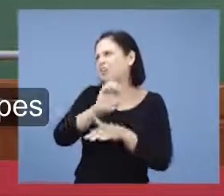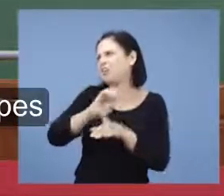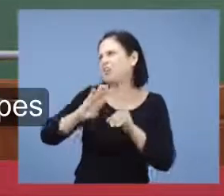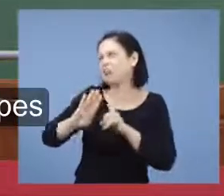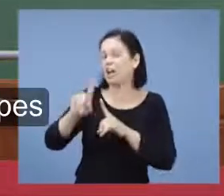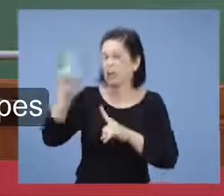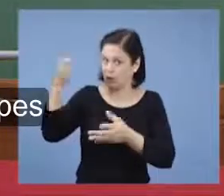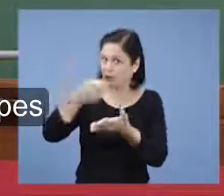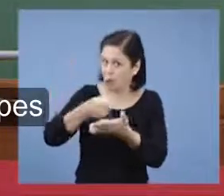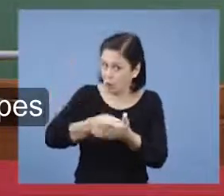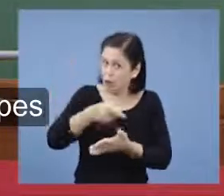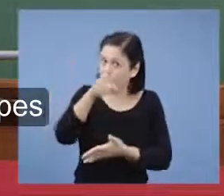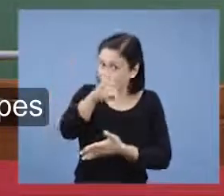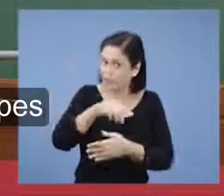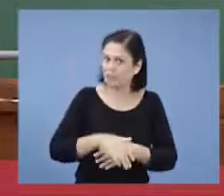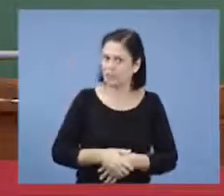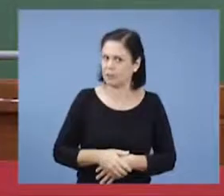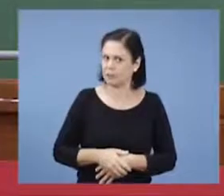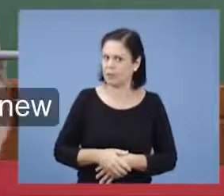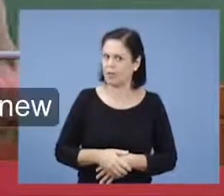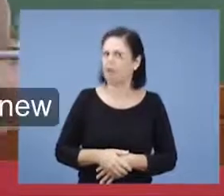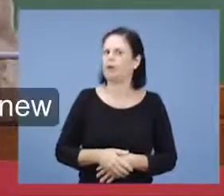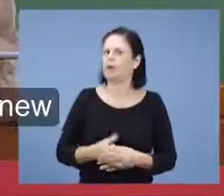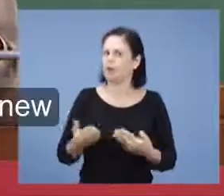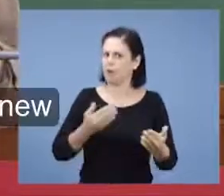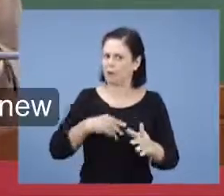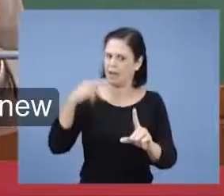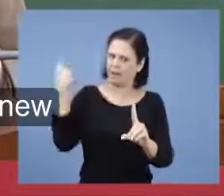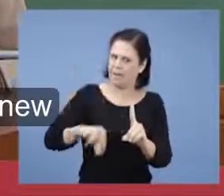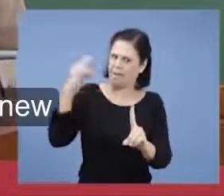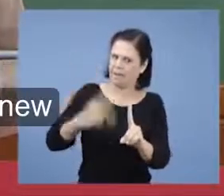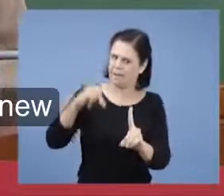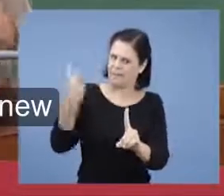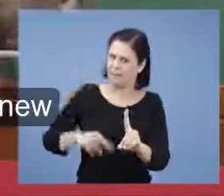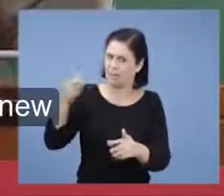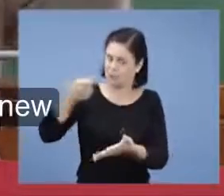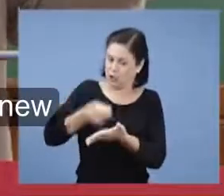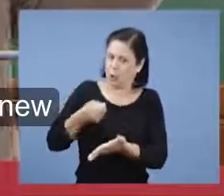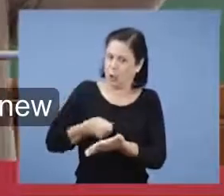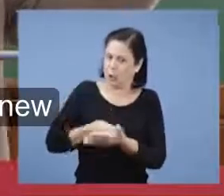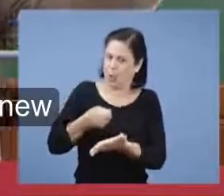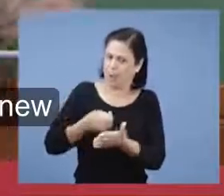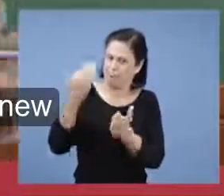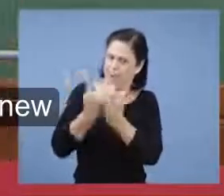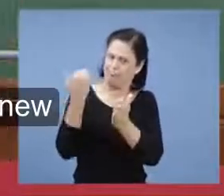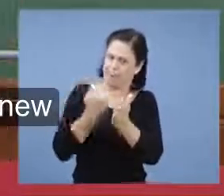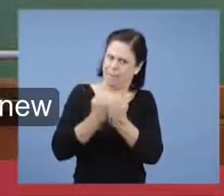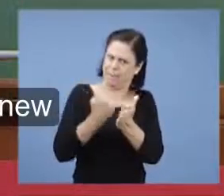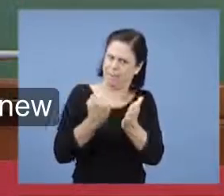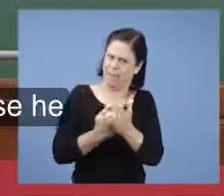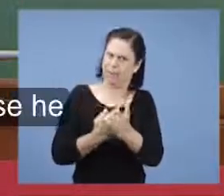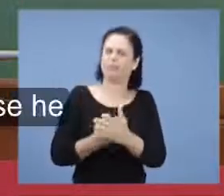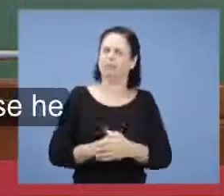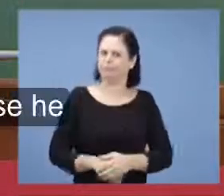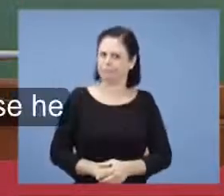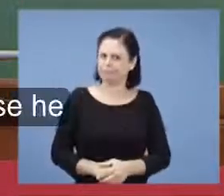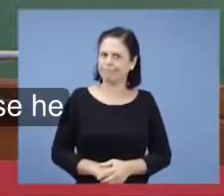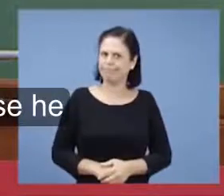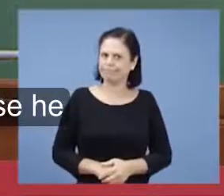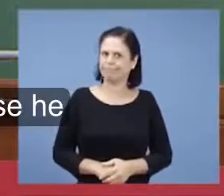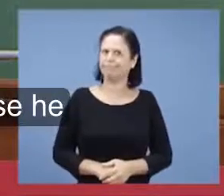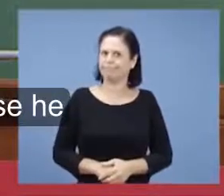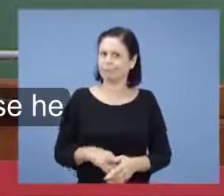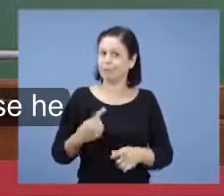será cobrado com muitos açoites. O outro não. O outro tem um juízo. Mas o que sabia e não fez.